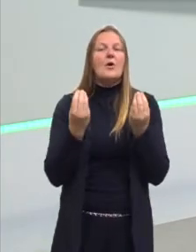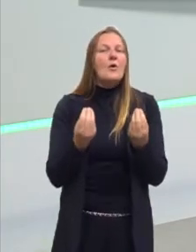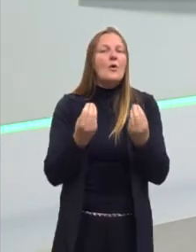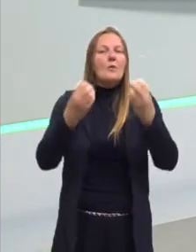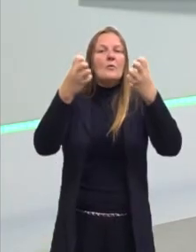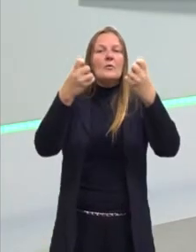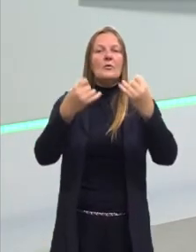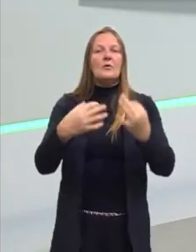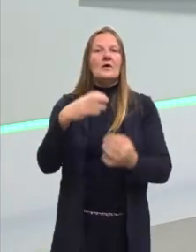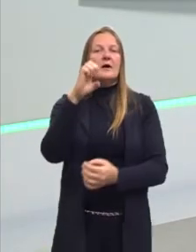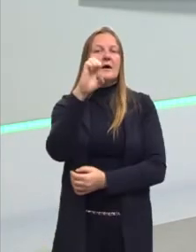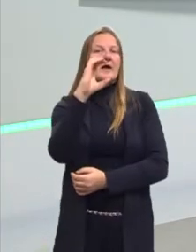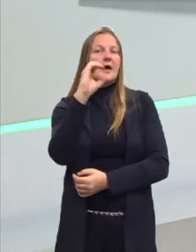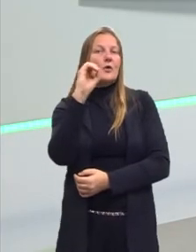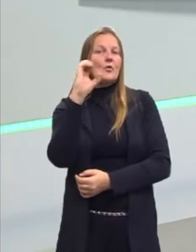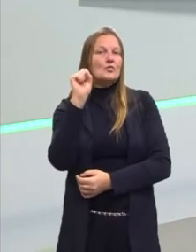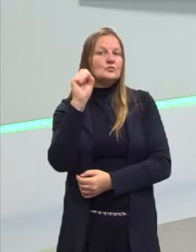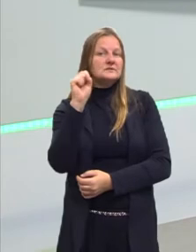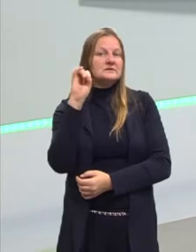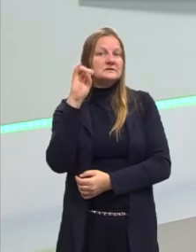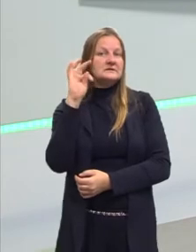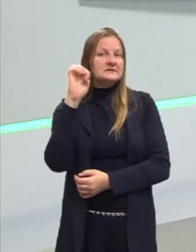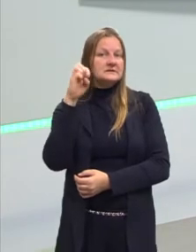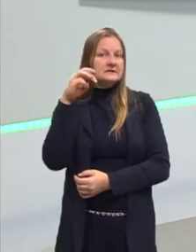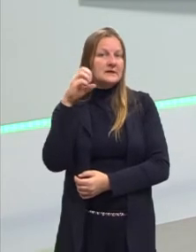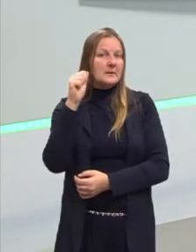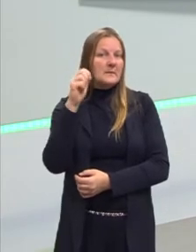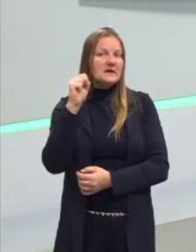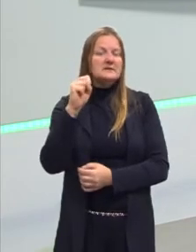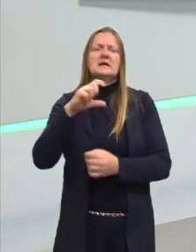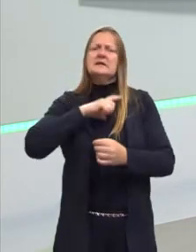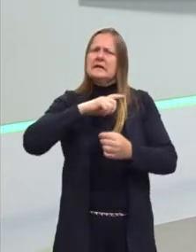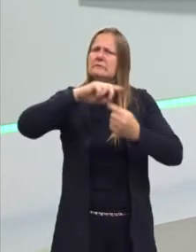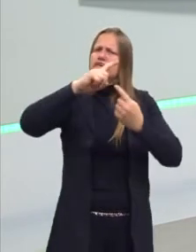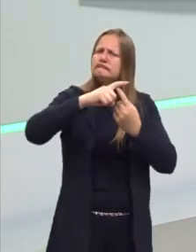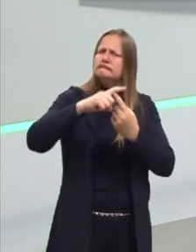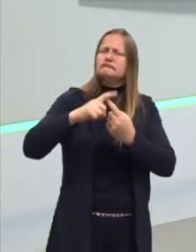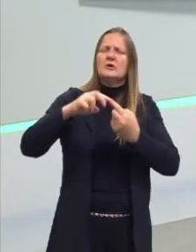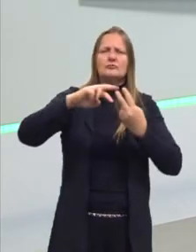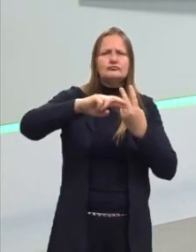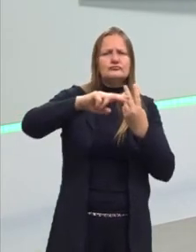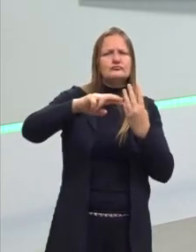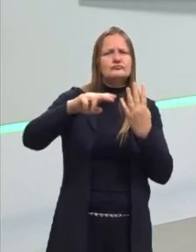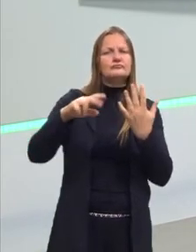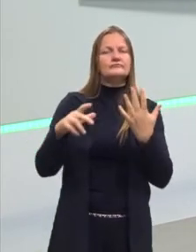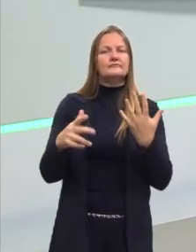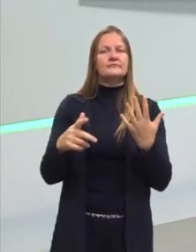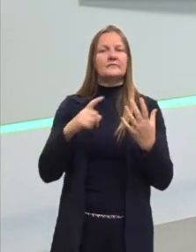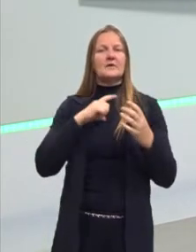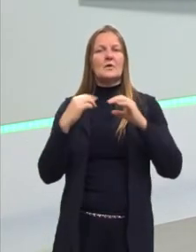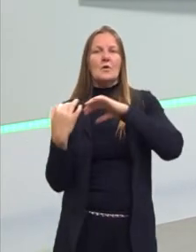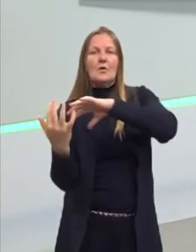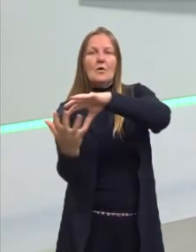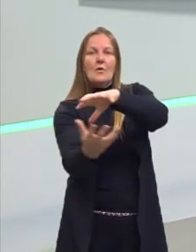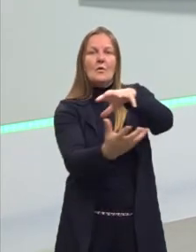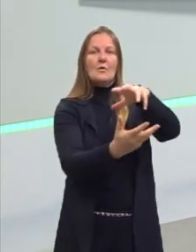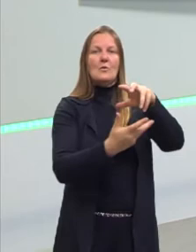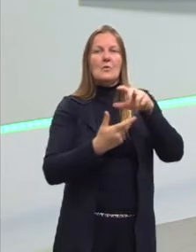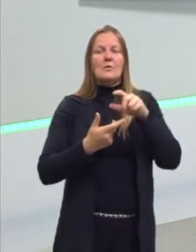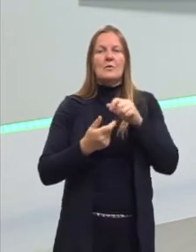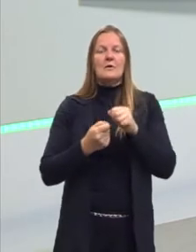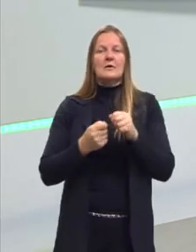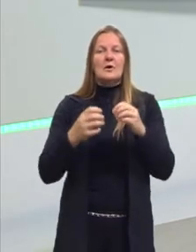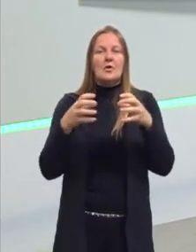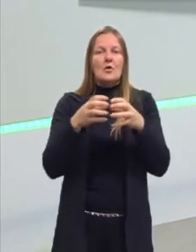Então, ecossistemas. Temos vários ecossistemas diferentes espalhados pelo planeta. Então, o conjunto desses